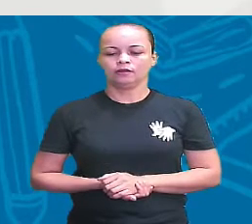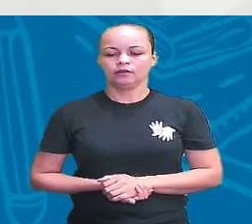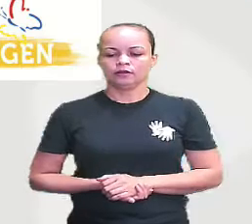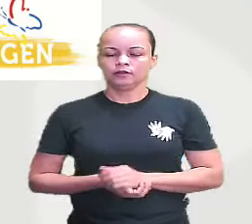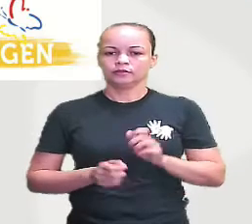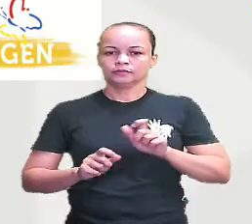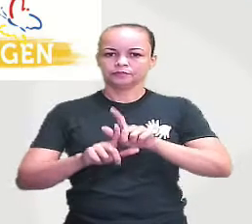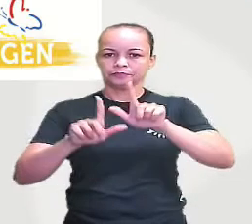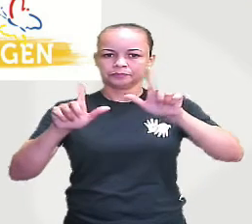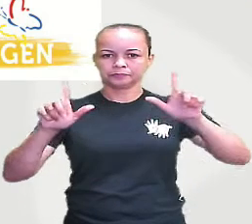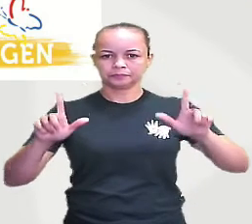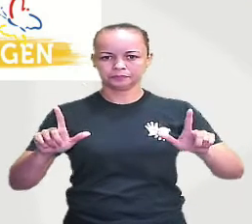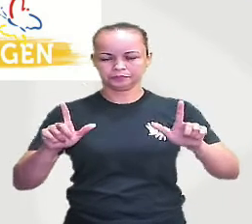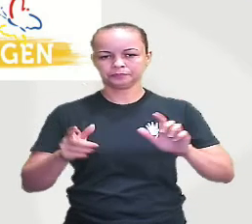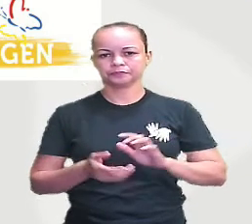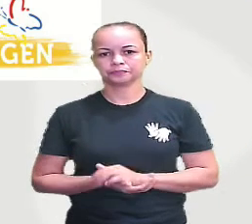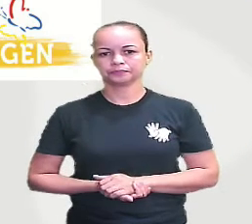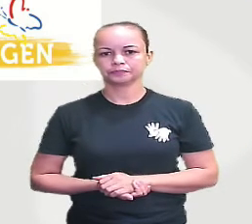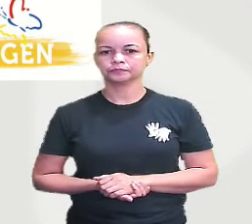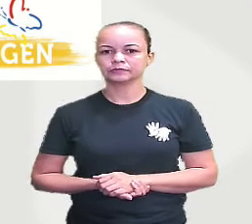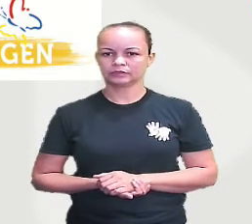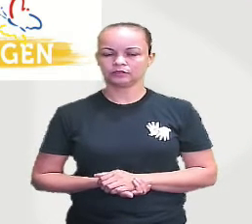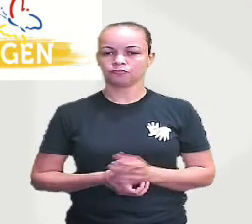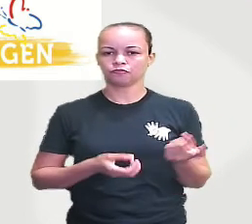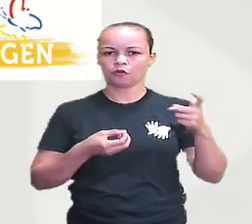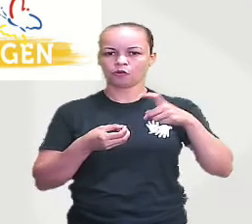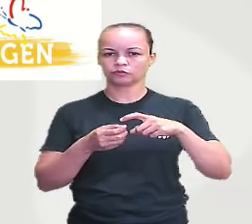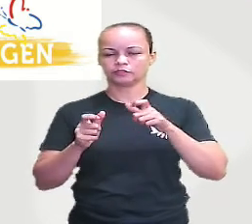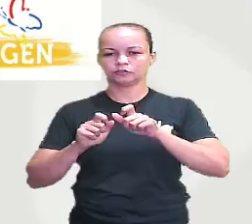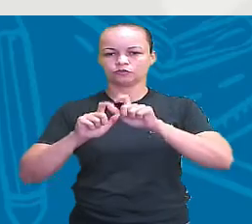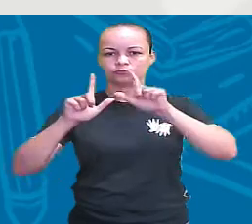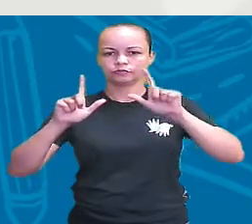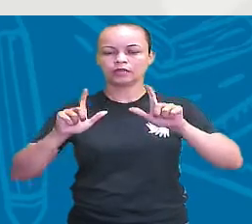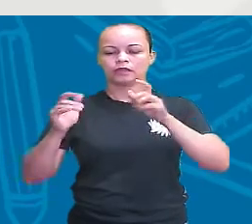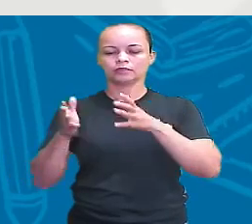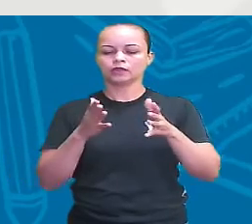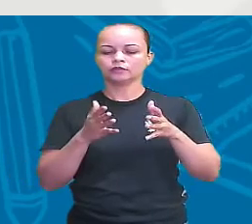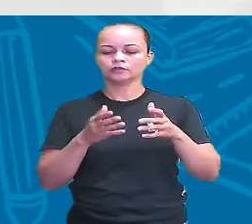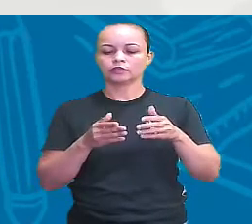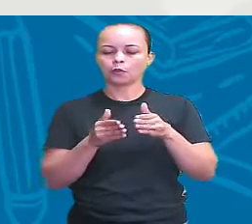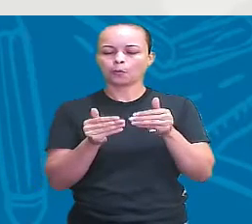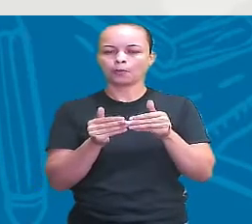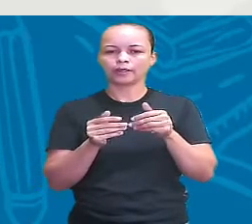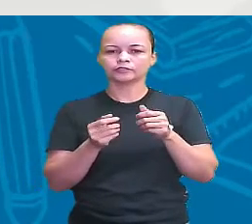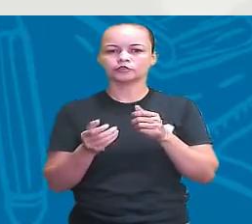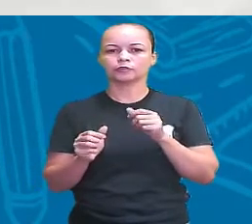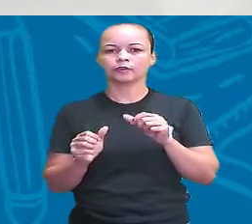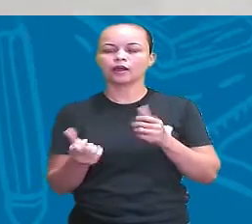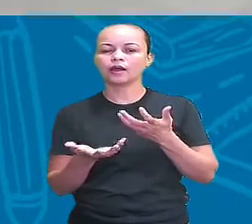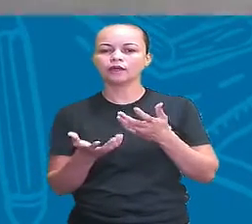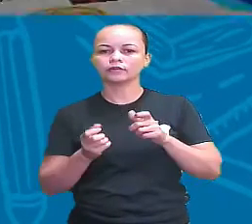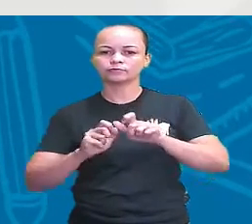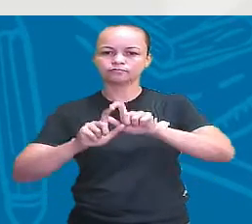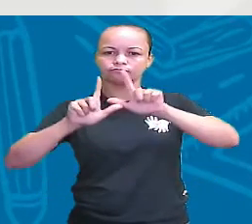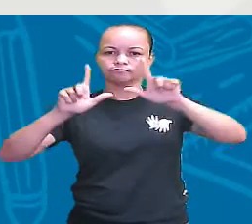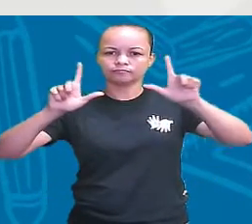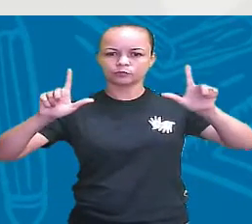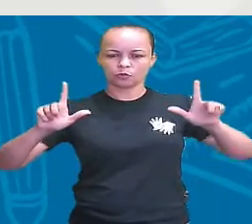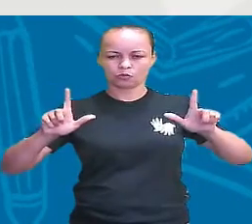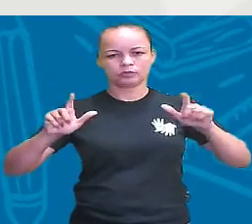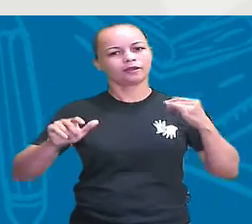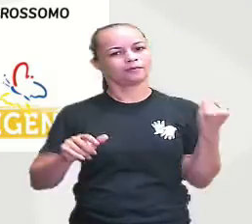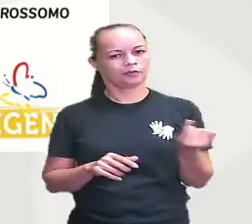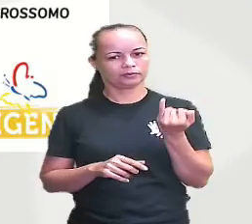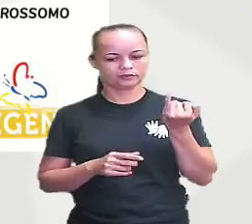por favor, produção, que esse aluno possa visualizar. Volta aqui comigo, eu já vou pedir para a produção justamente abrir a próxima imagem, que é